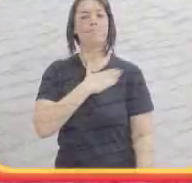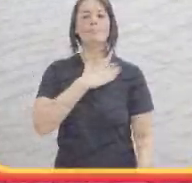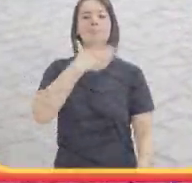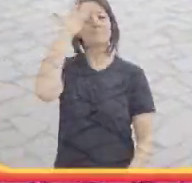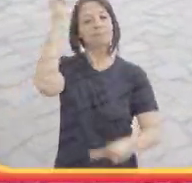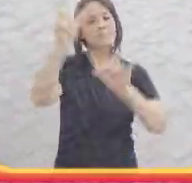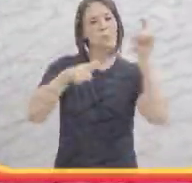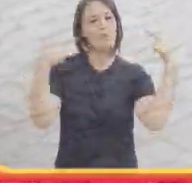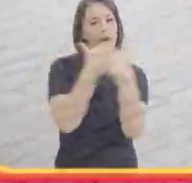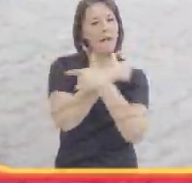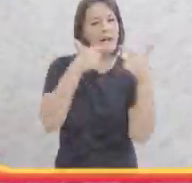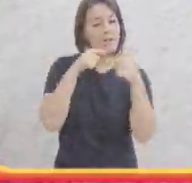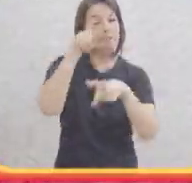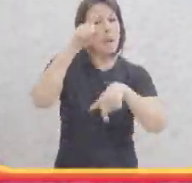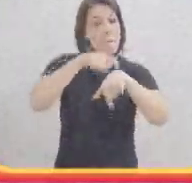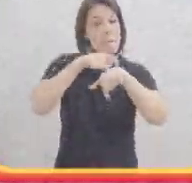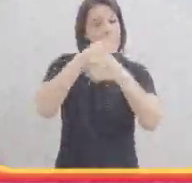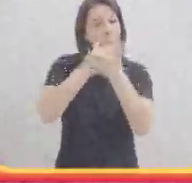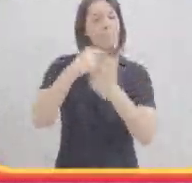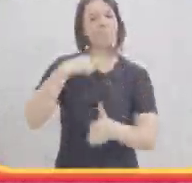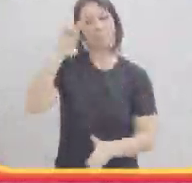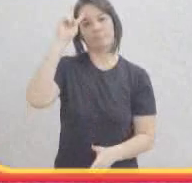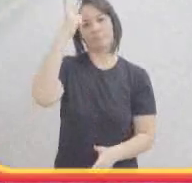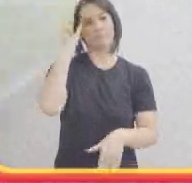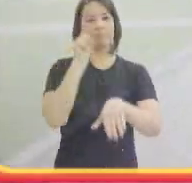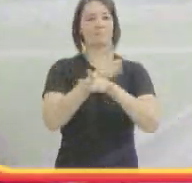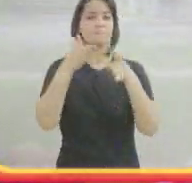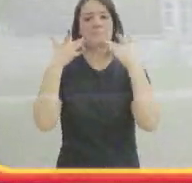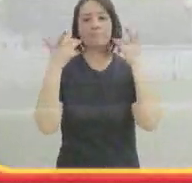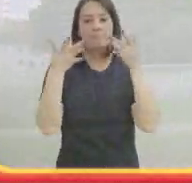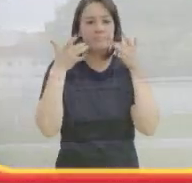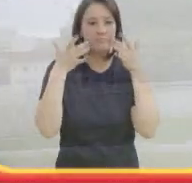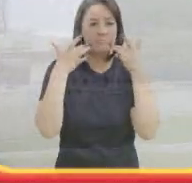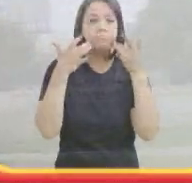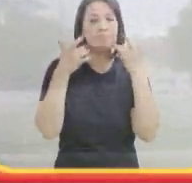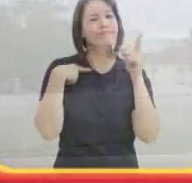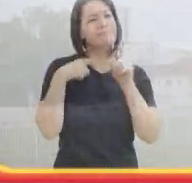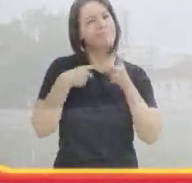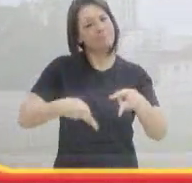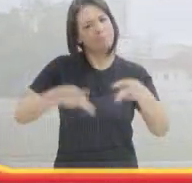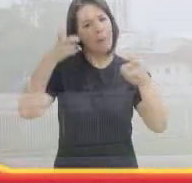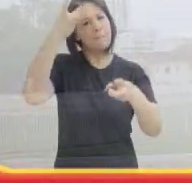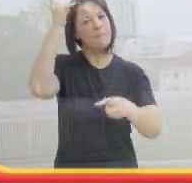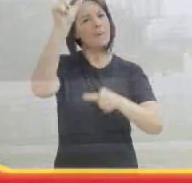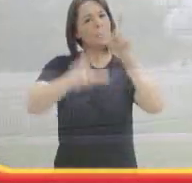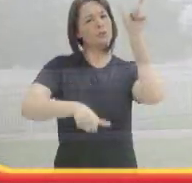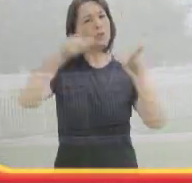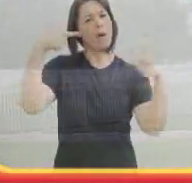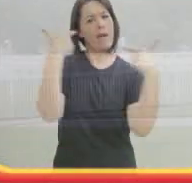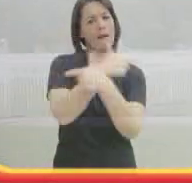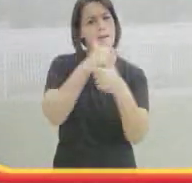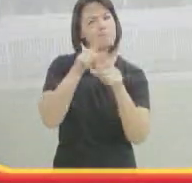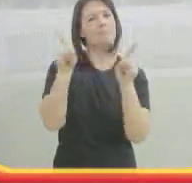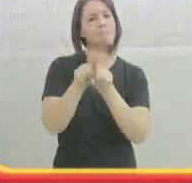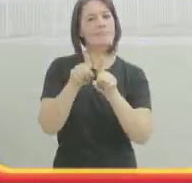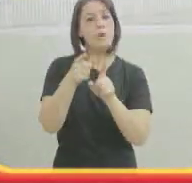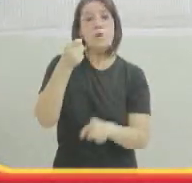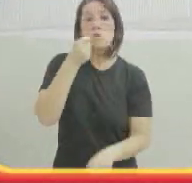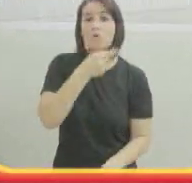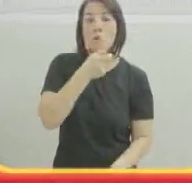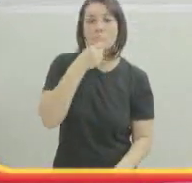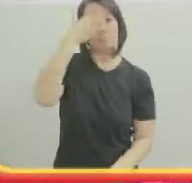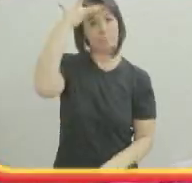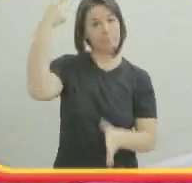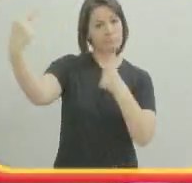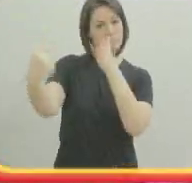rindo. Os programas de humor, sempre gostei, sempre gostei de fazer as pessoas rirem, então, a partir do momento que eu fiz teatro, também me identifiquei em fazer as pessoas